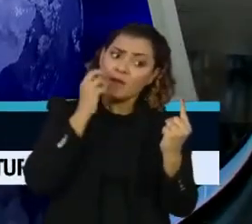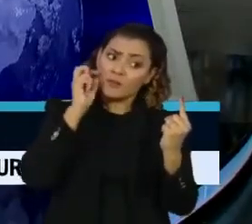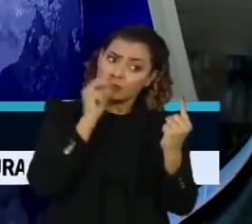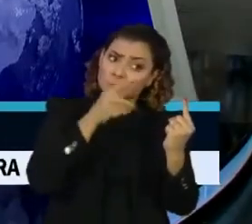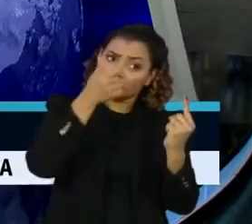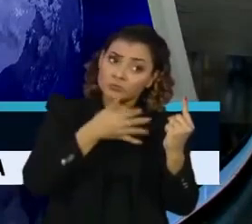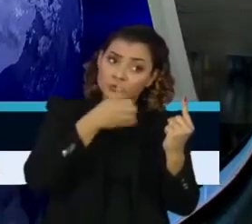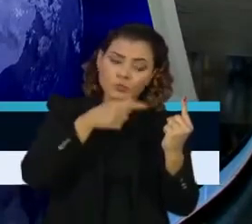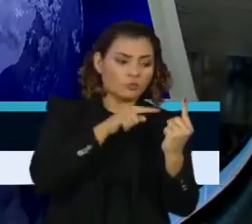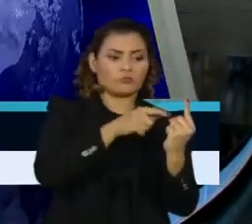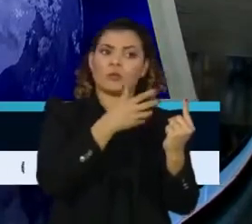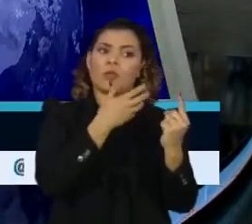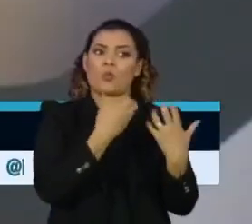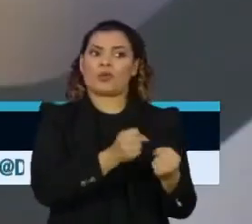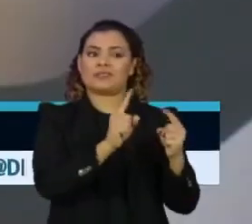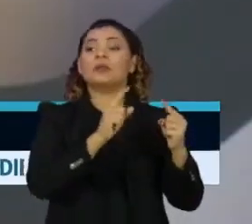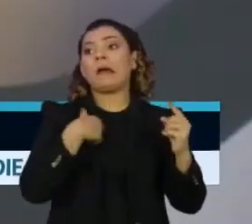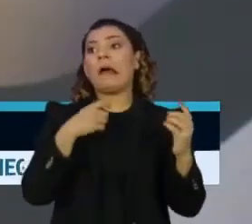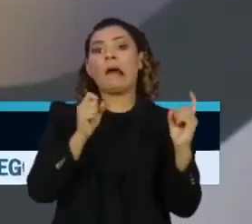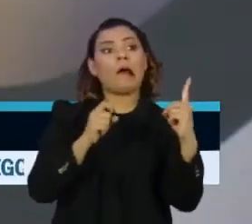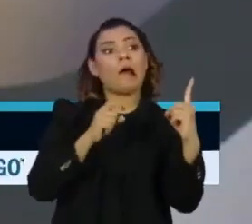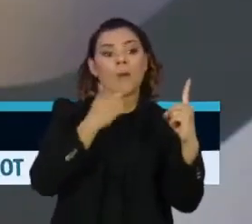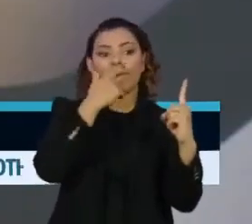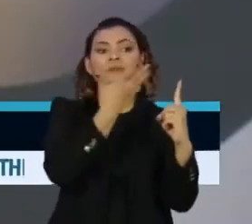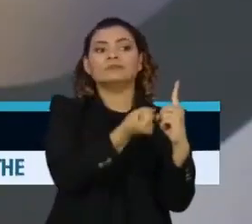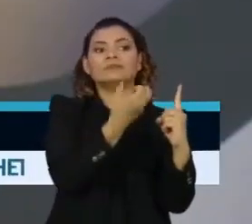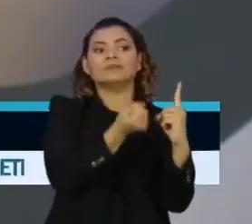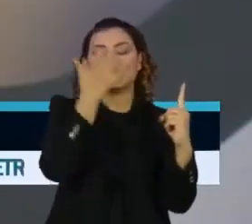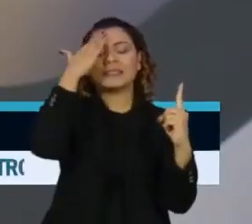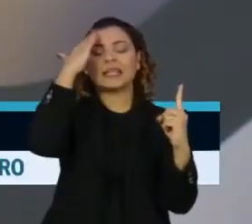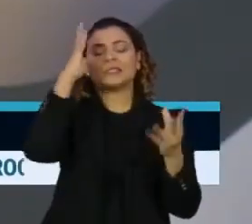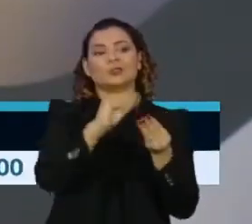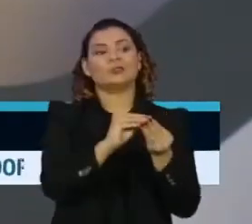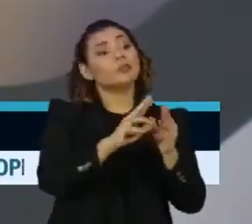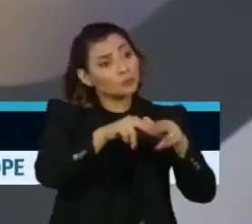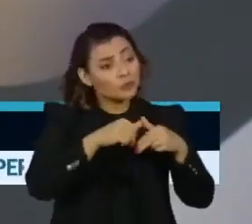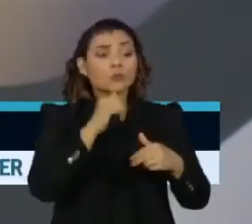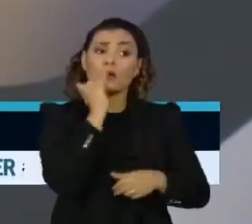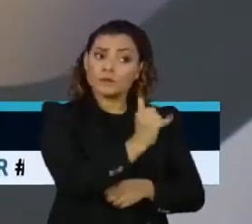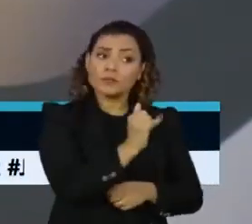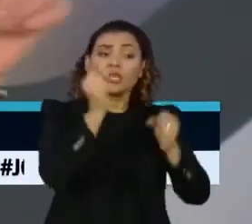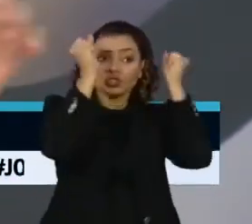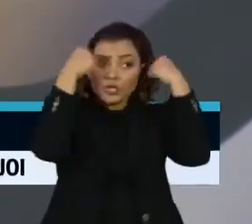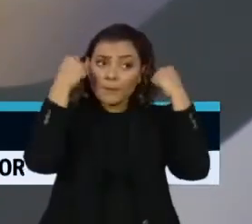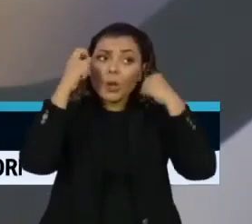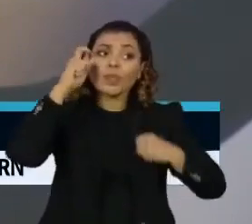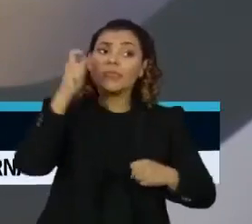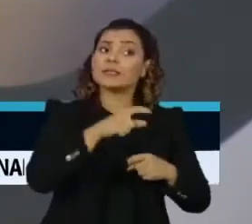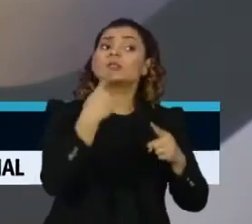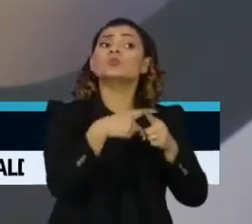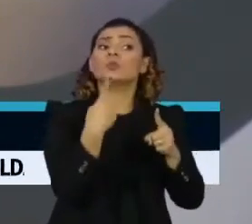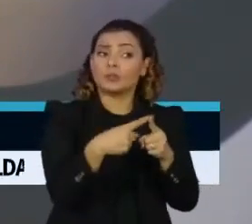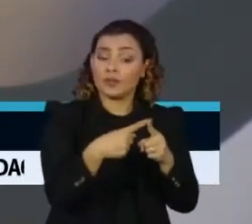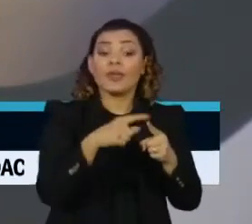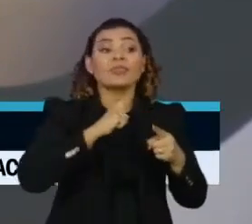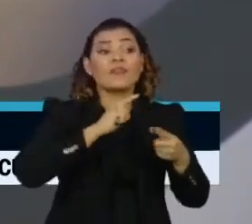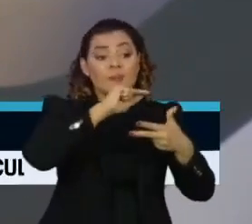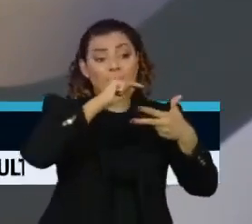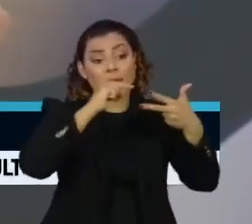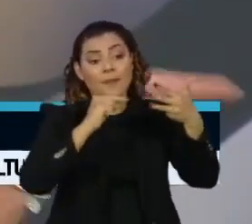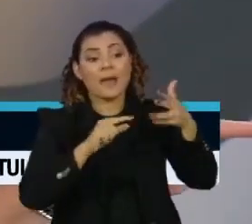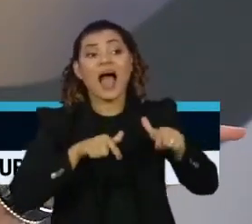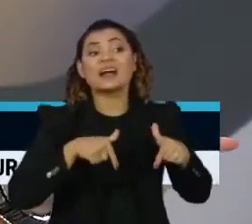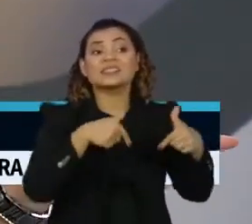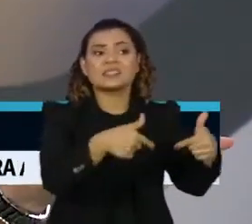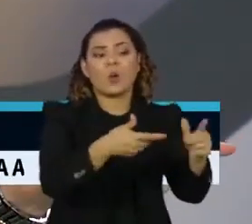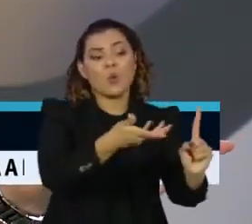questão de você conversar, esclarecer com o seu paciente, e insisto, Chapecó foi um exemplo interessante, porque eles fizeram uma estrutura